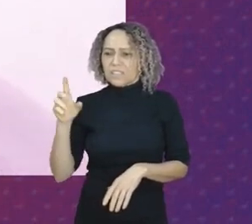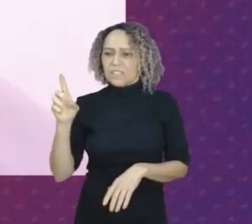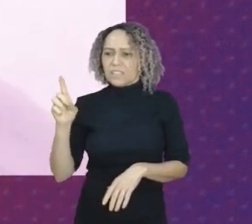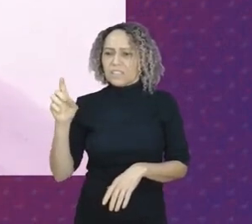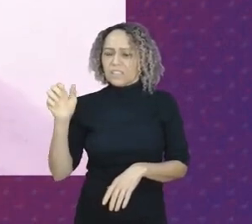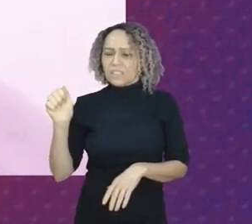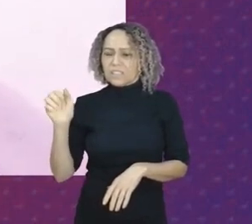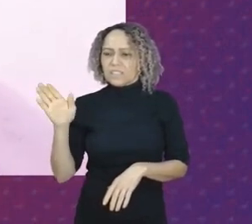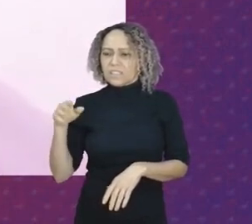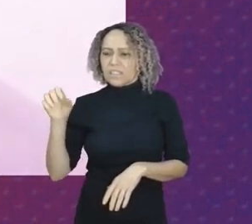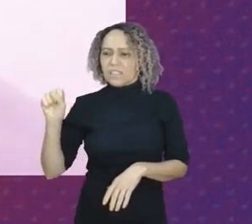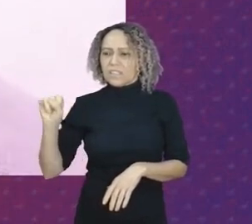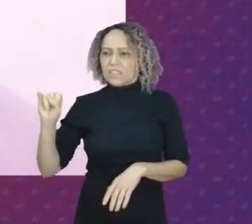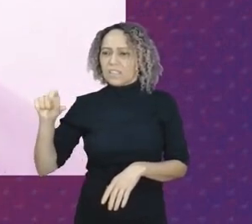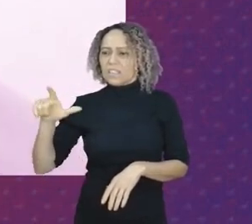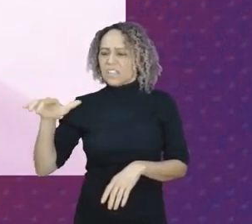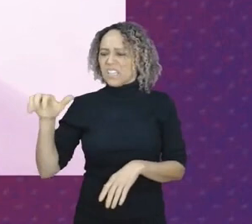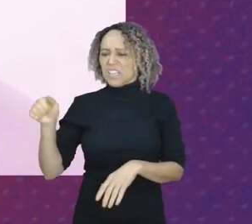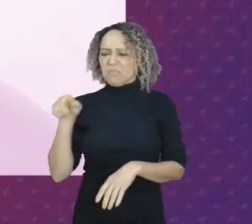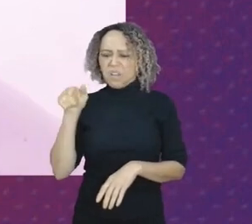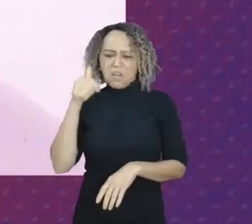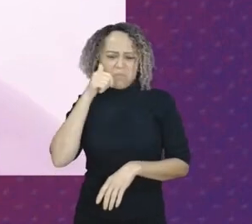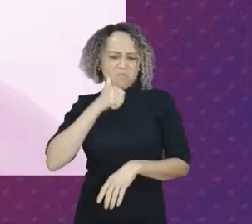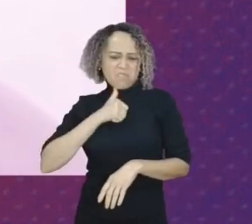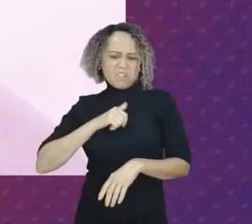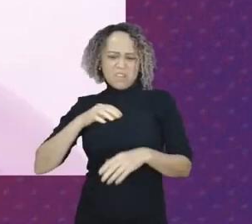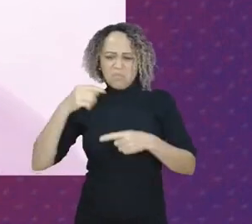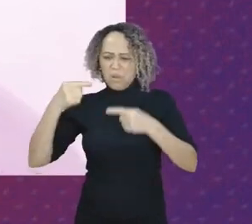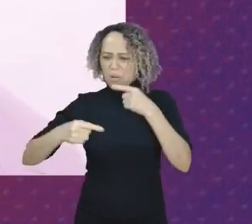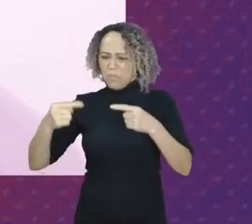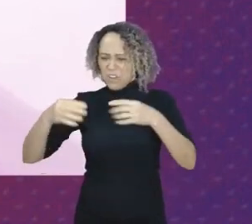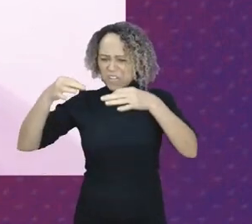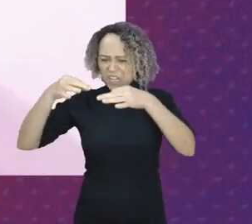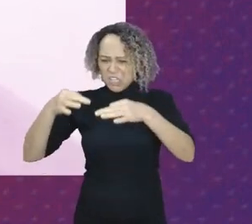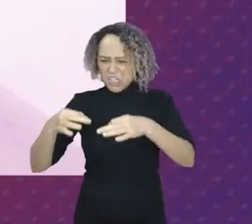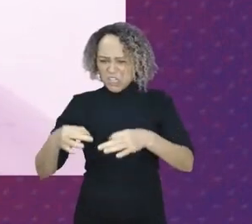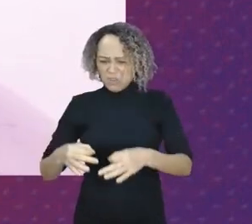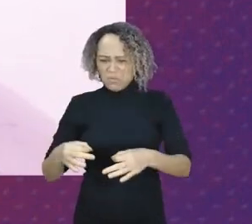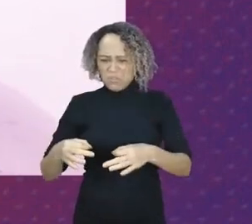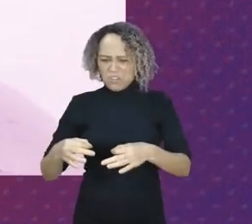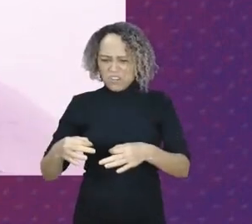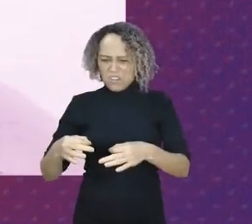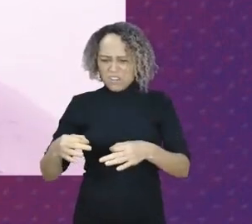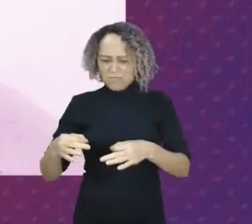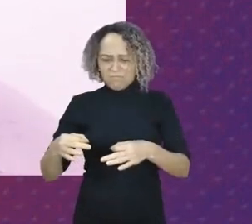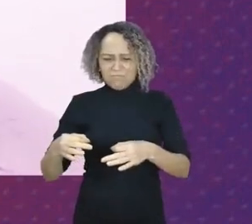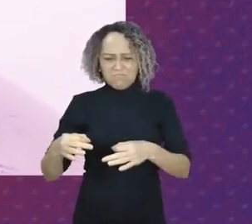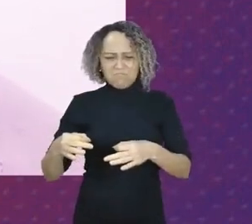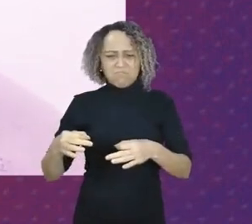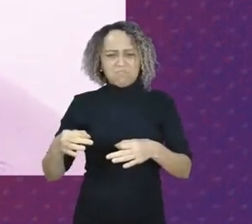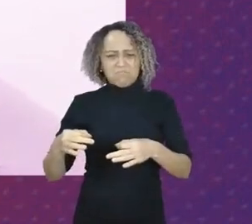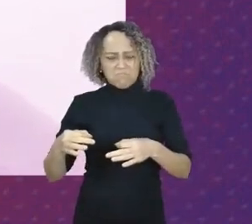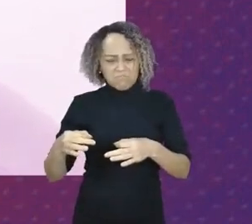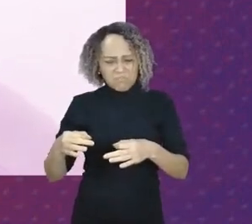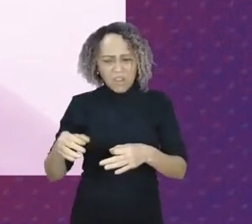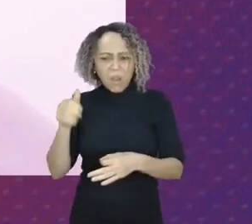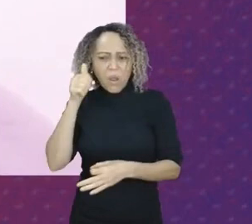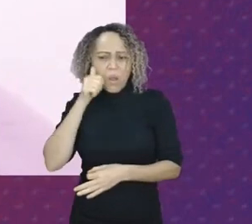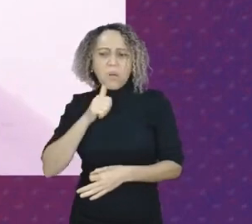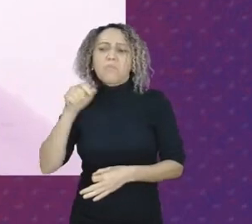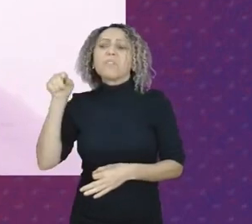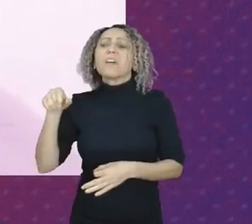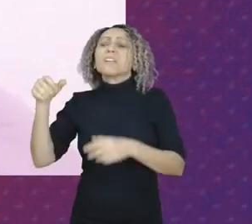política justa, uma política coerente, uma mulher que veio das nossas